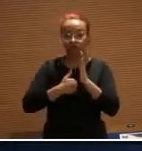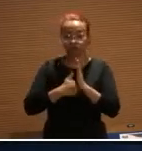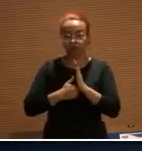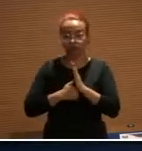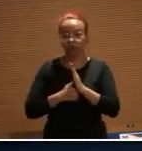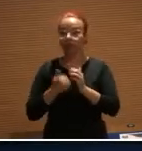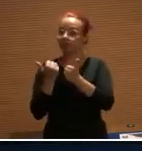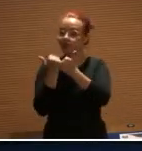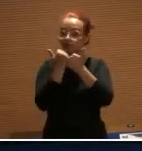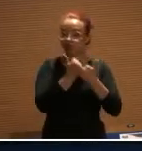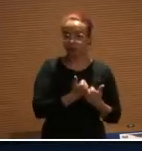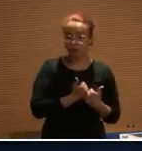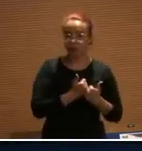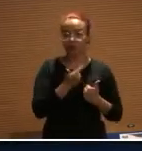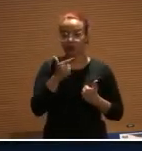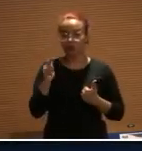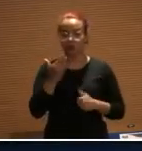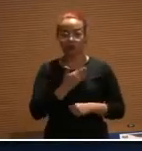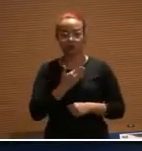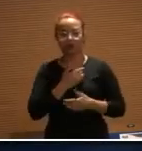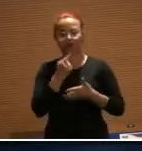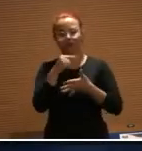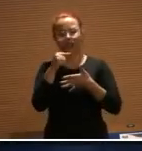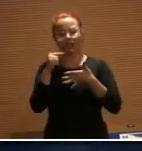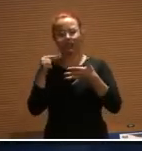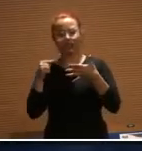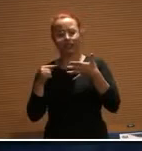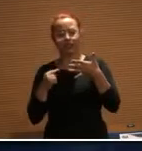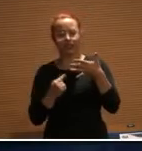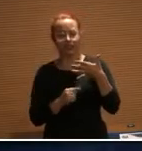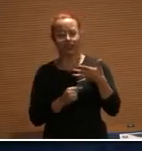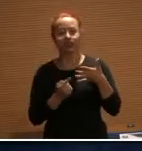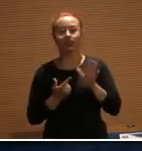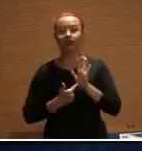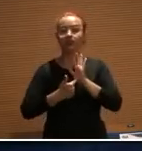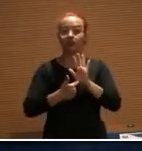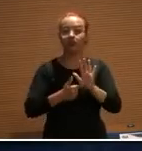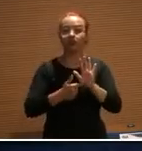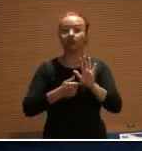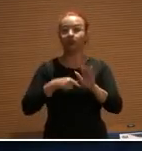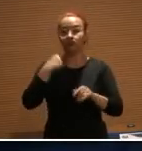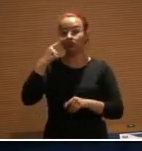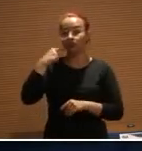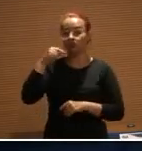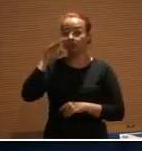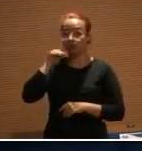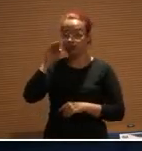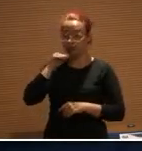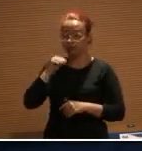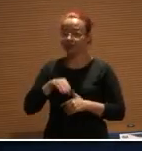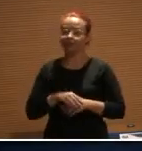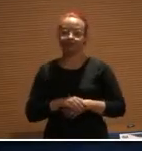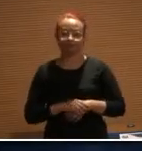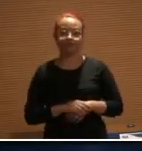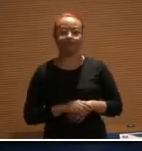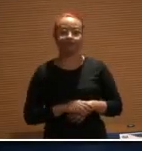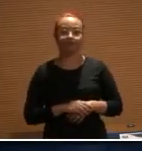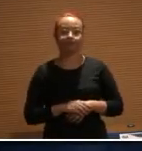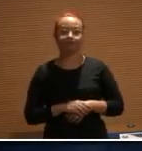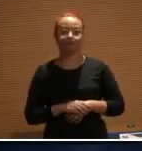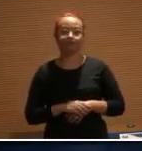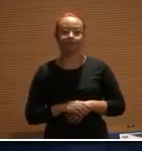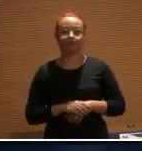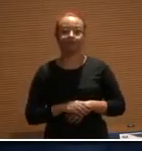vários indícios que fazem a figura do advogado empregado. Então, na ideia nossa